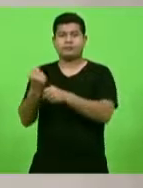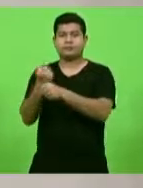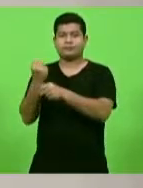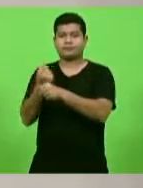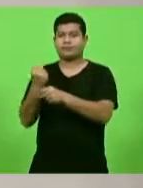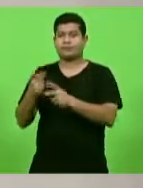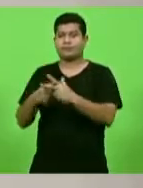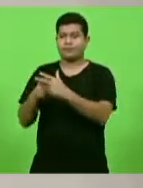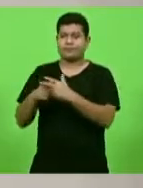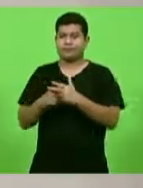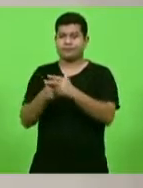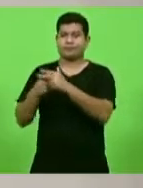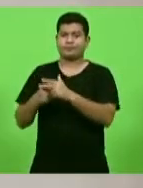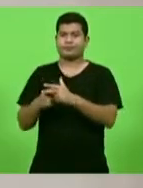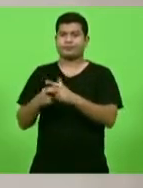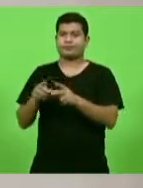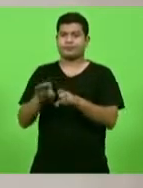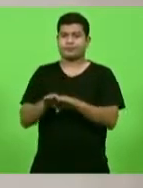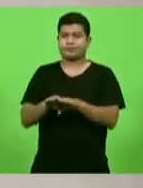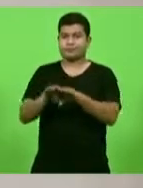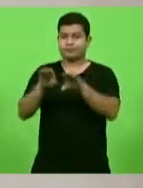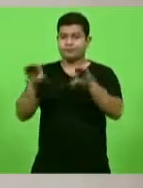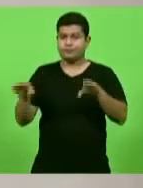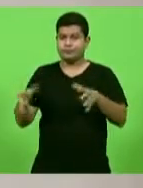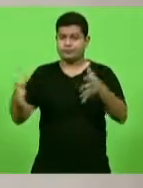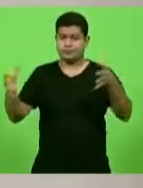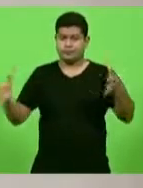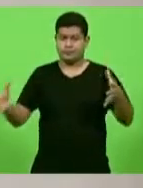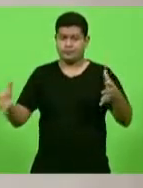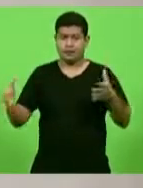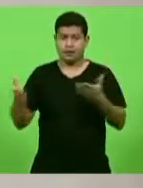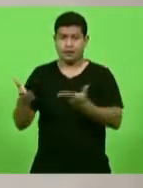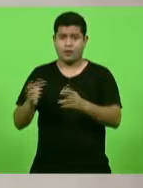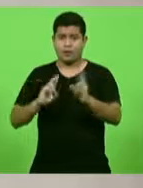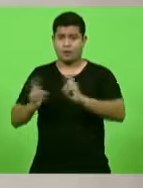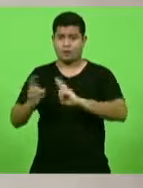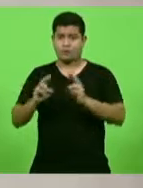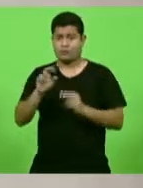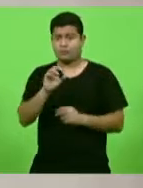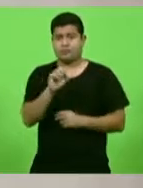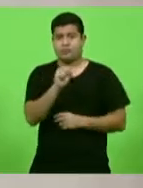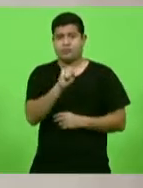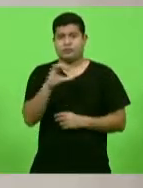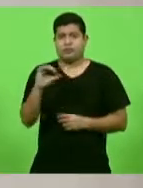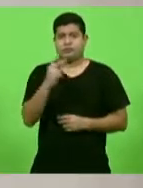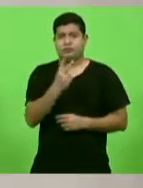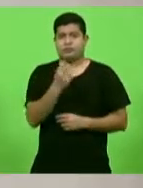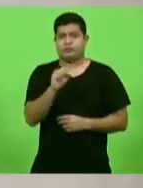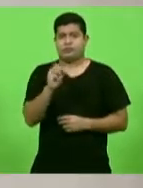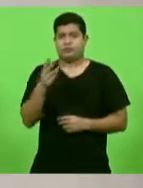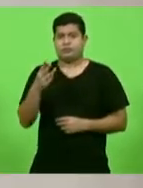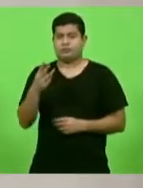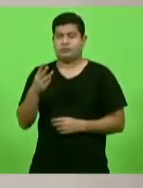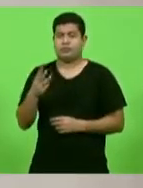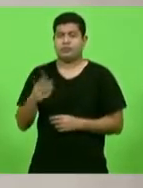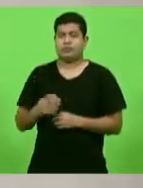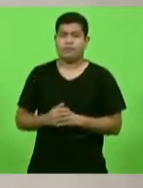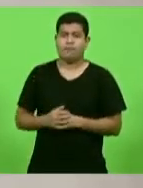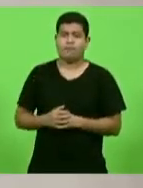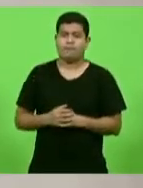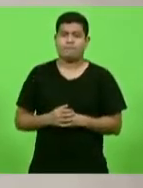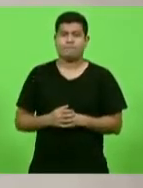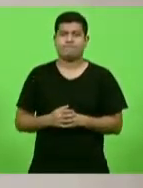restauração do aumento da capacidade da rodovia SC 283. Trecho Águas de Chapecó,